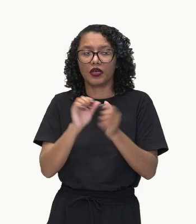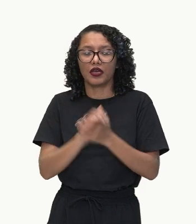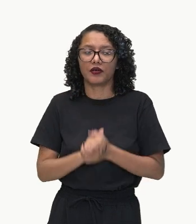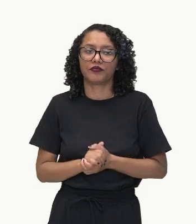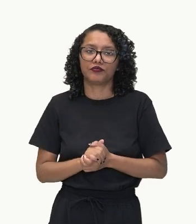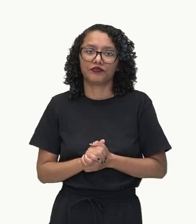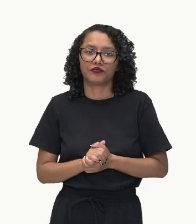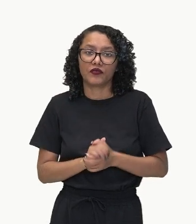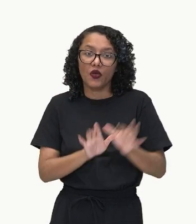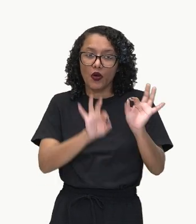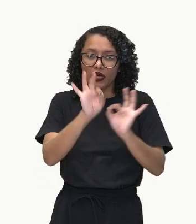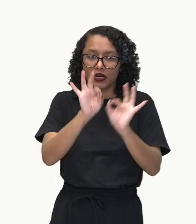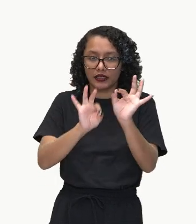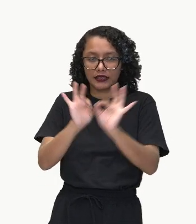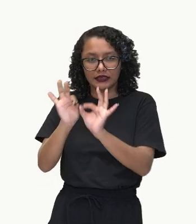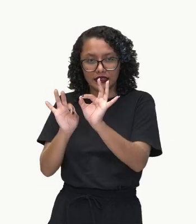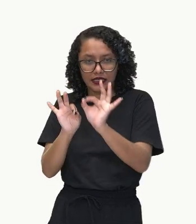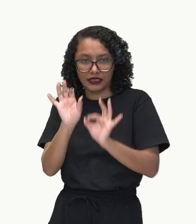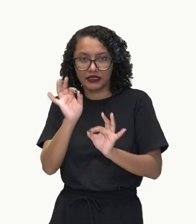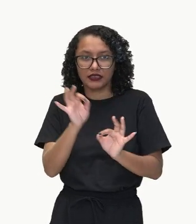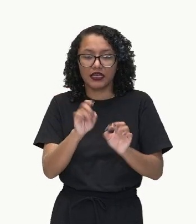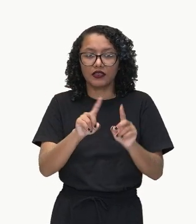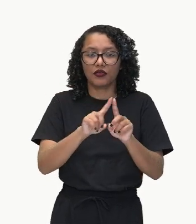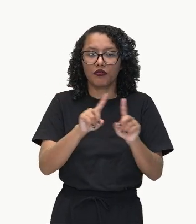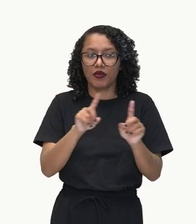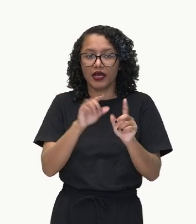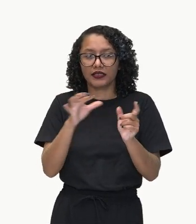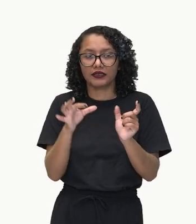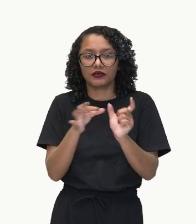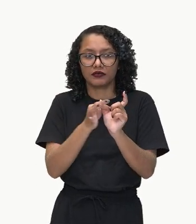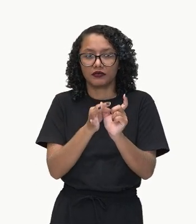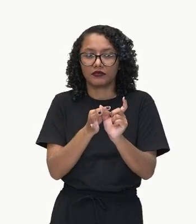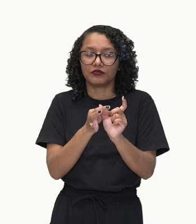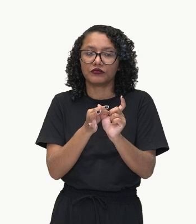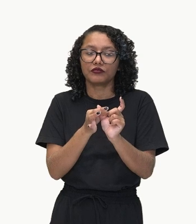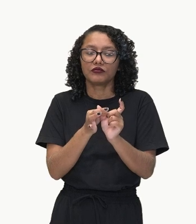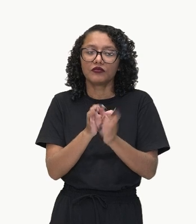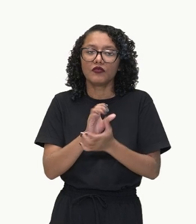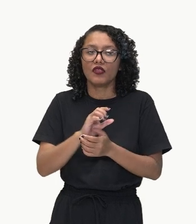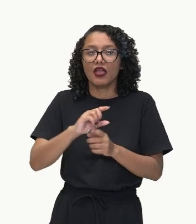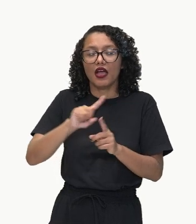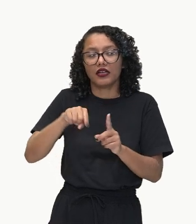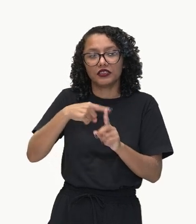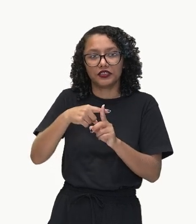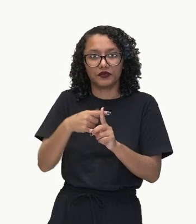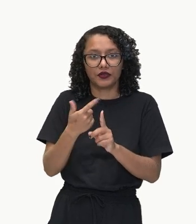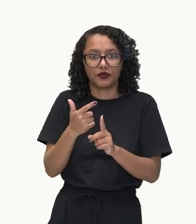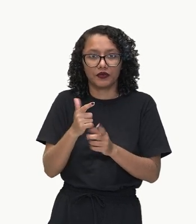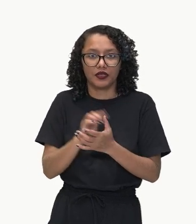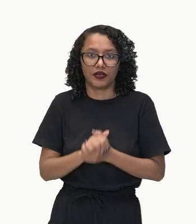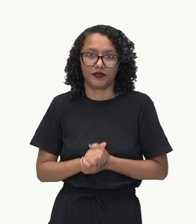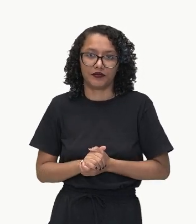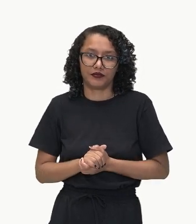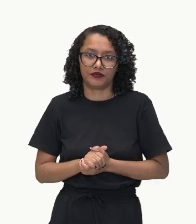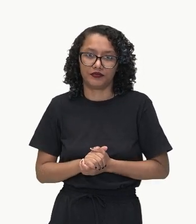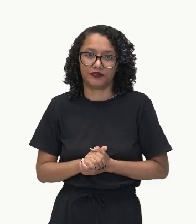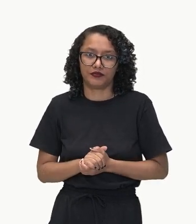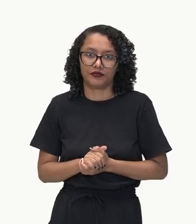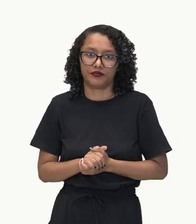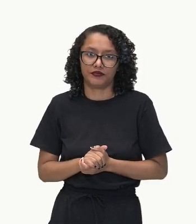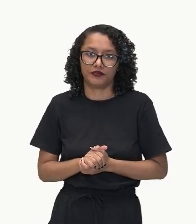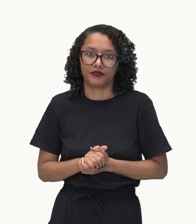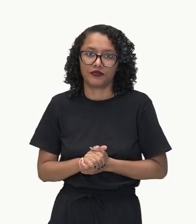o auxílio de uma conjunção aditiva, como no segundo exemplo. Então, notem aqui no primeiro exemplo, nós estamos... Não temos os